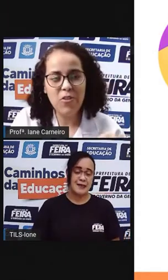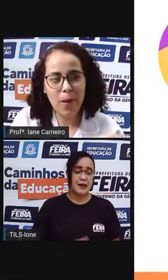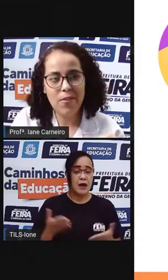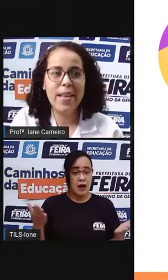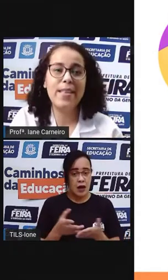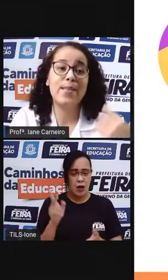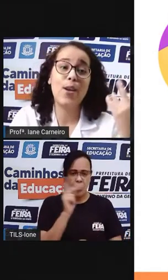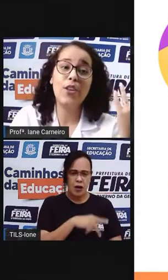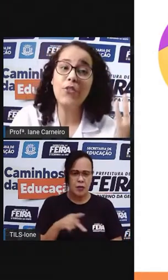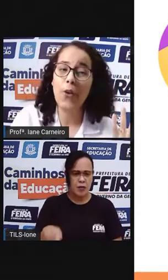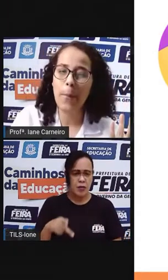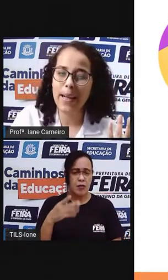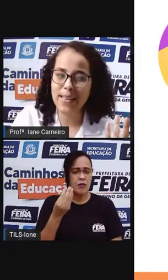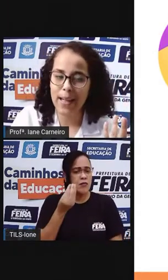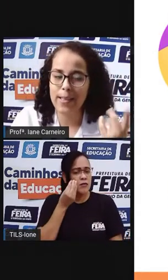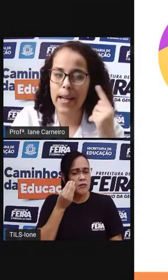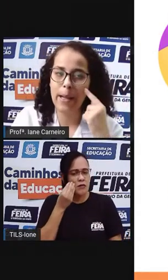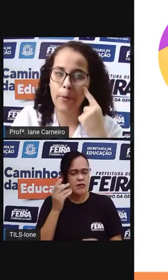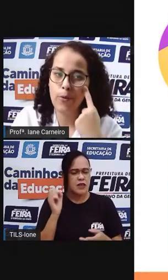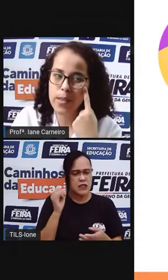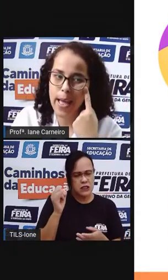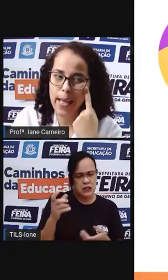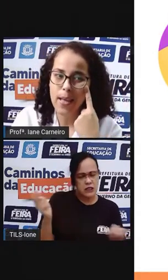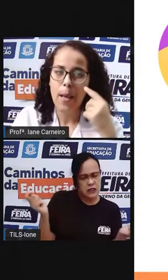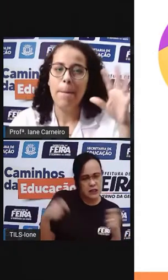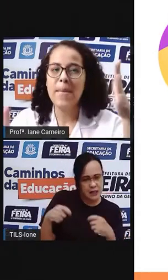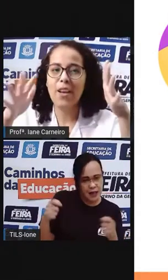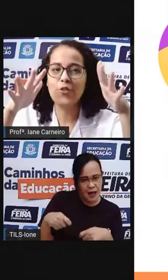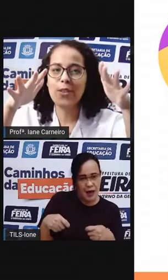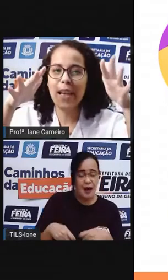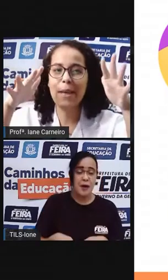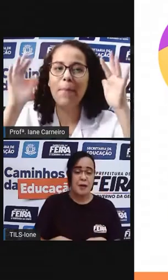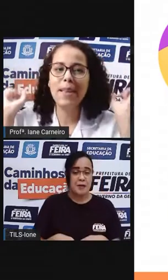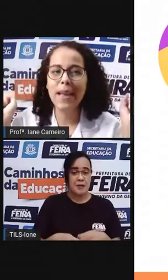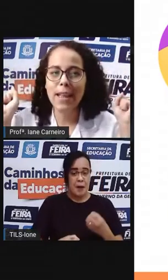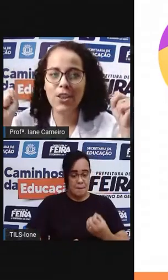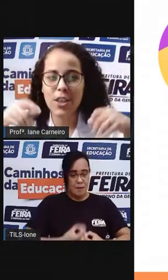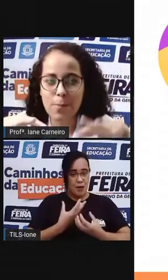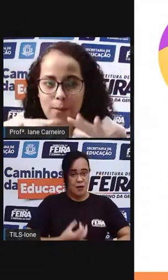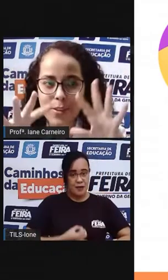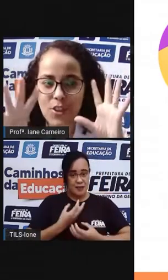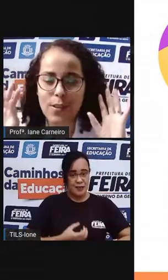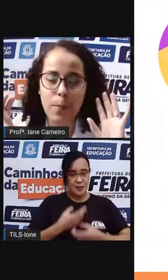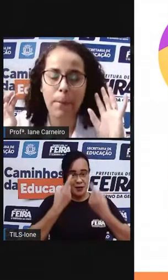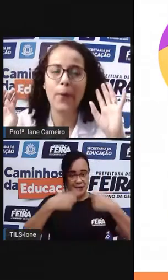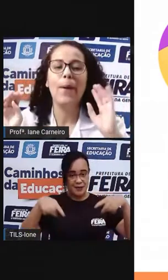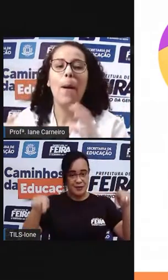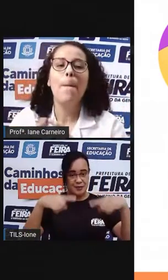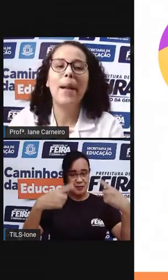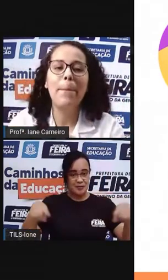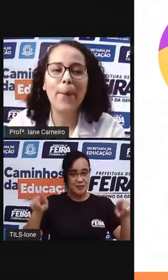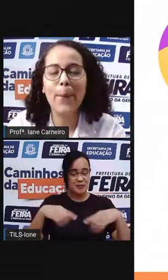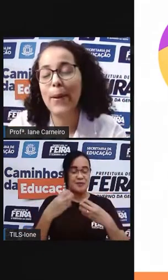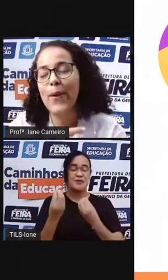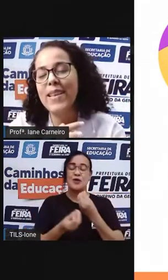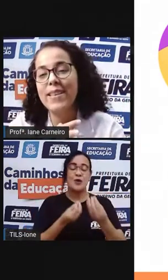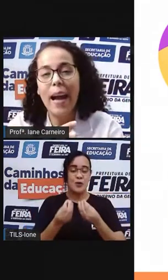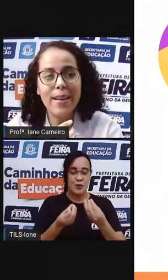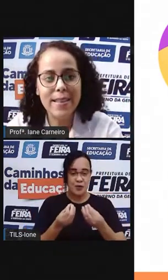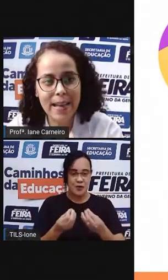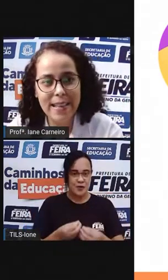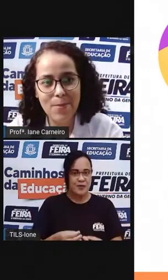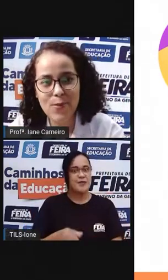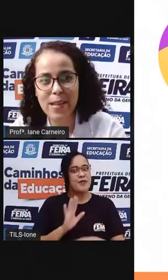novamente para vocês, só que de forma cantada. Será que a Pró consegue? Me ajudem aí. Mandem energias positivas para a Pró para a